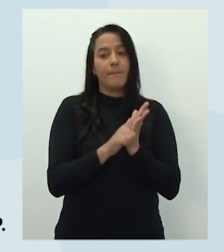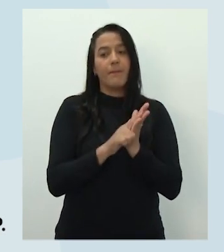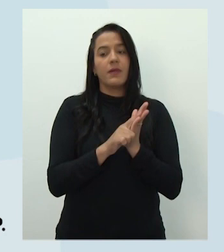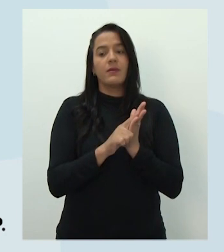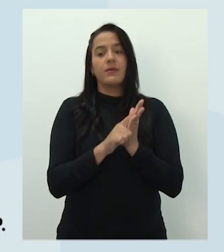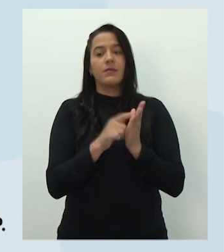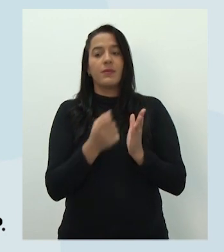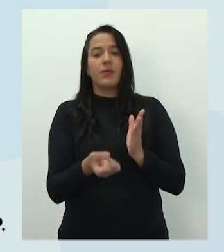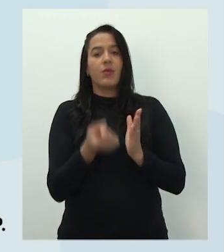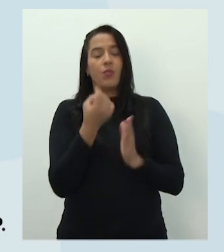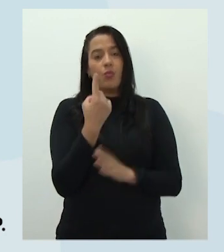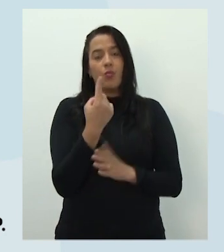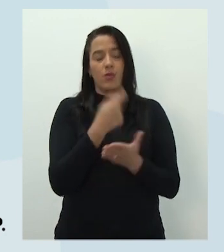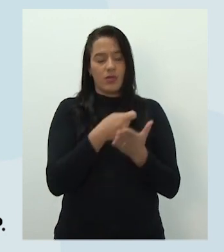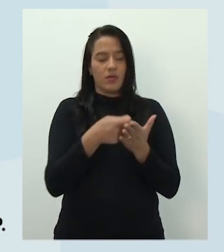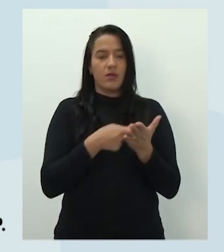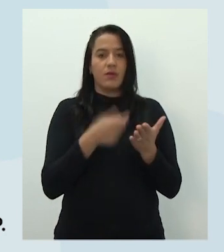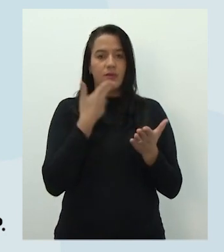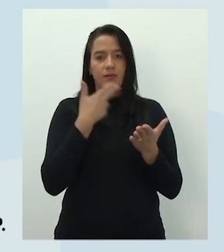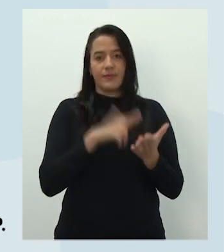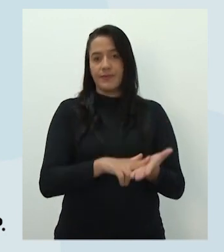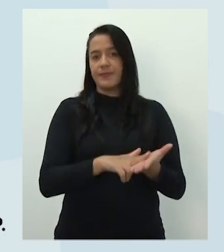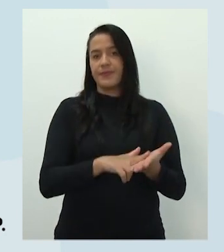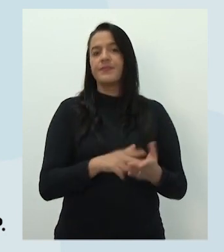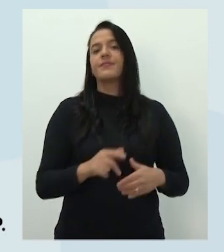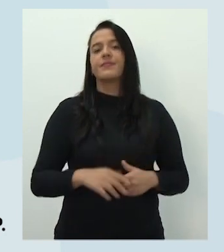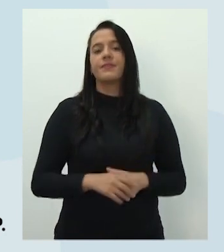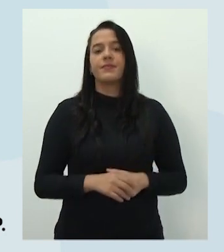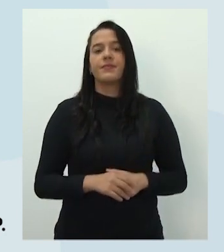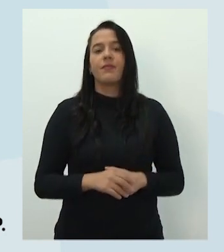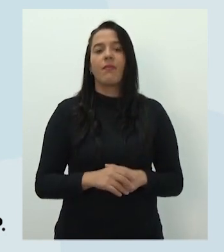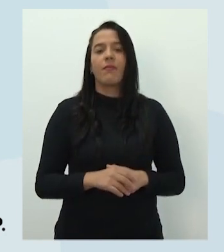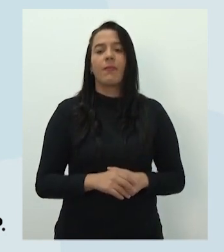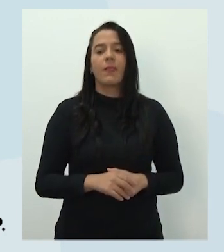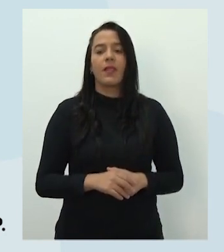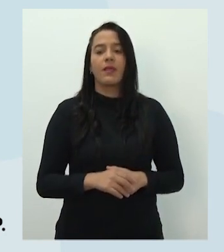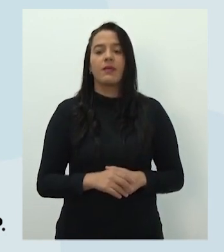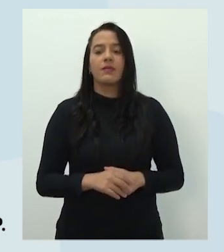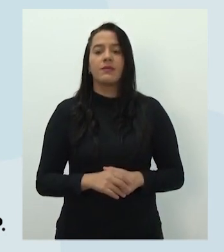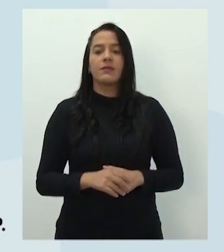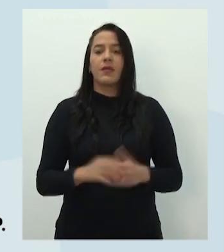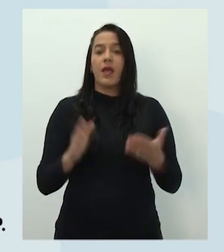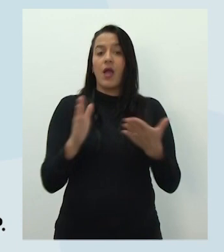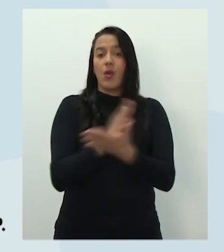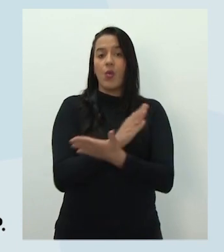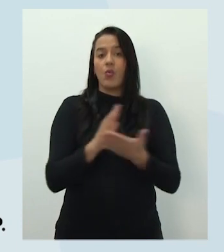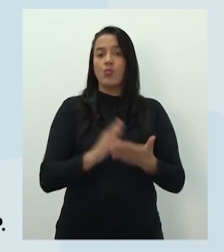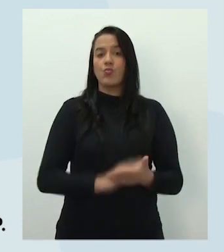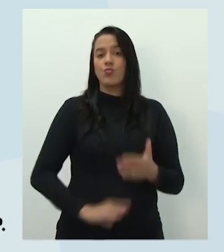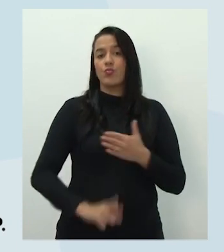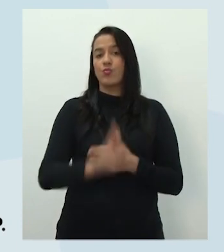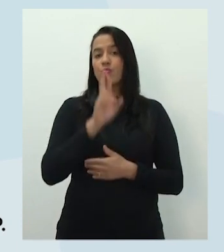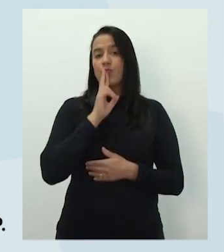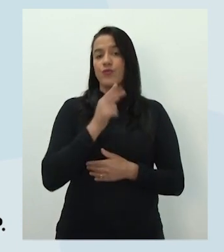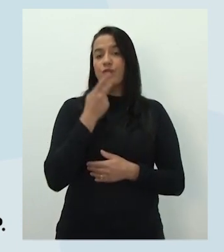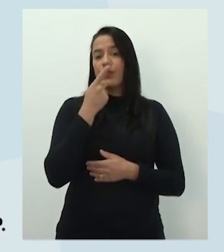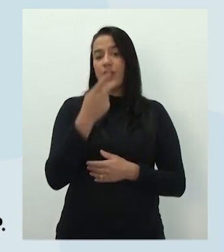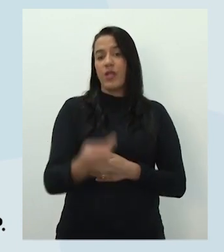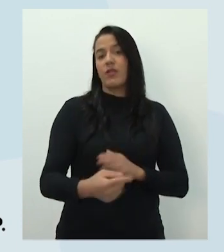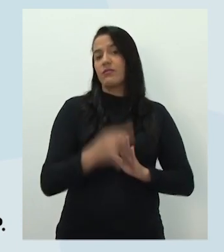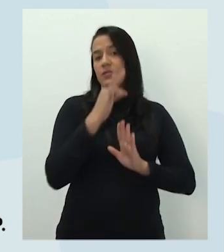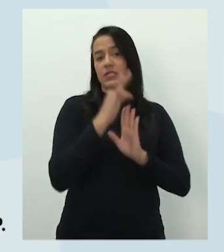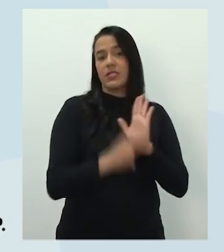assemelha a ser uma carta. E aí, gente, muitos aqui falando que não são considerados textos. Acho que eles devem estar pensando que a primeira não é